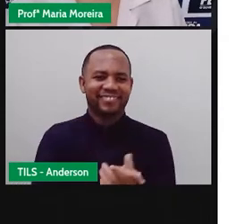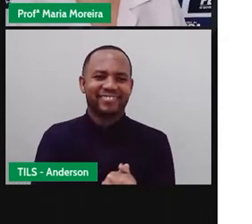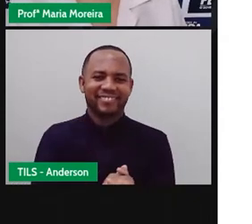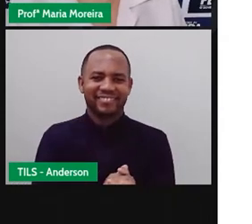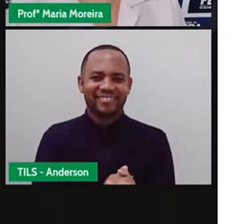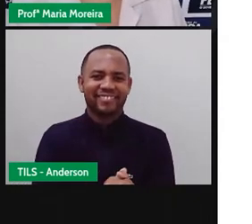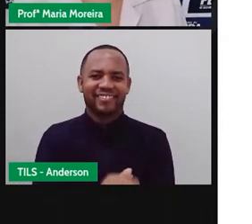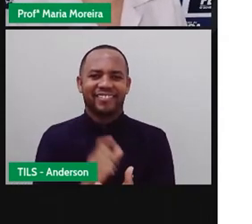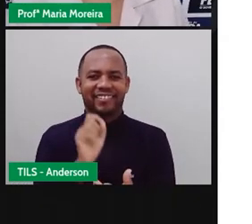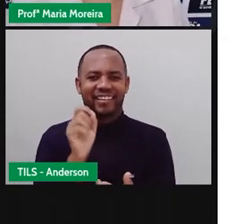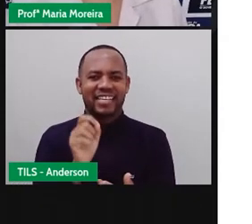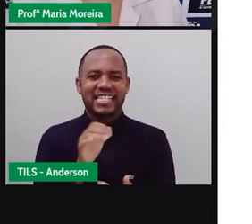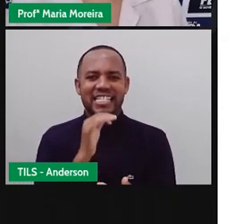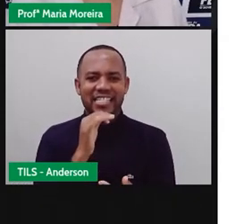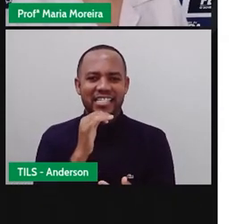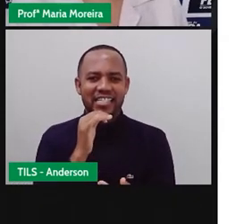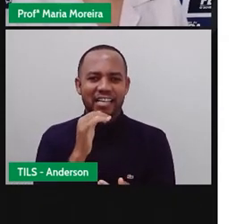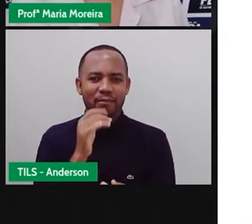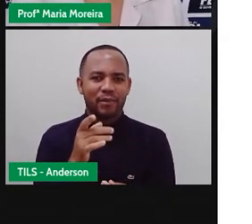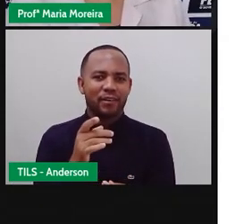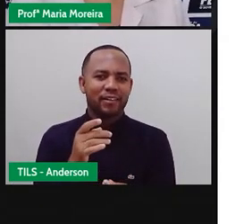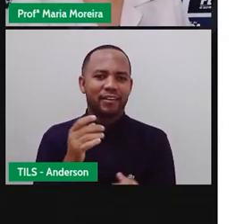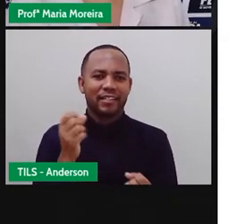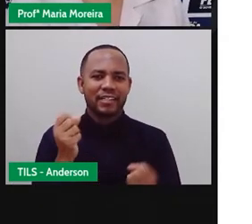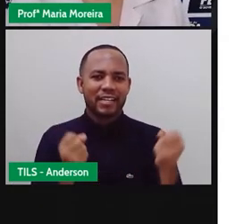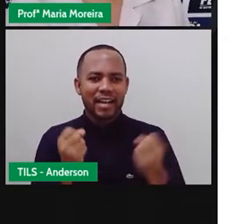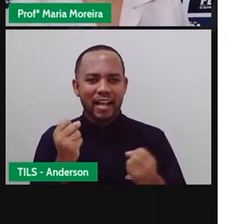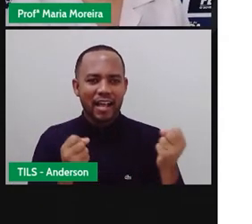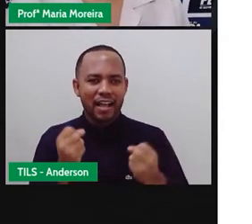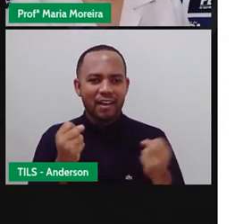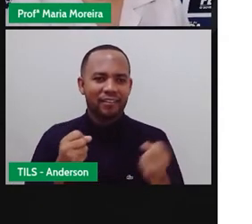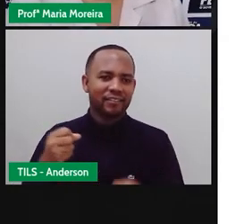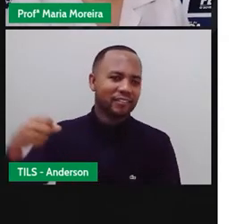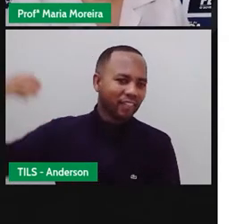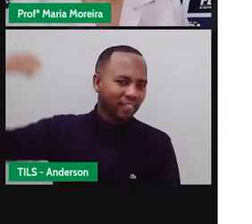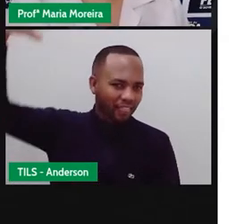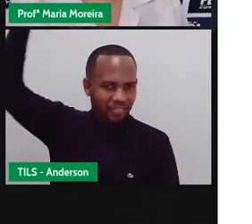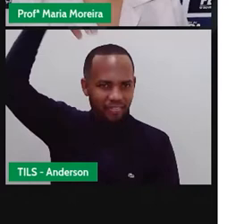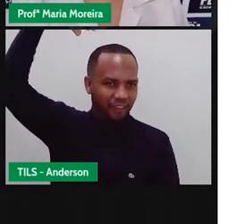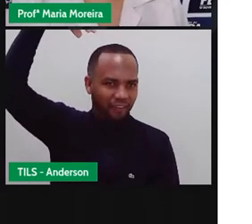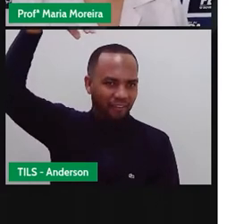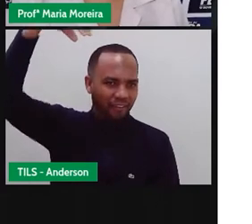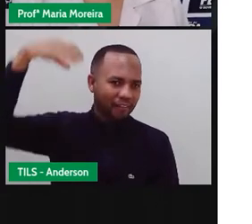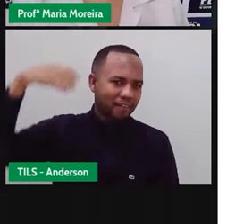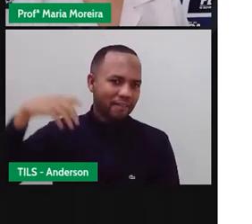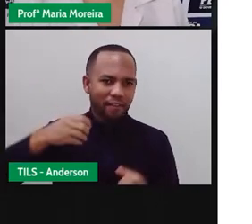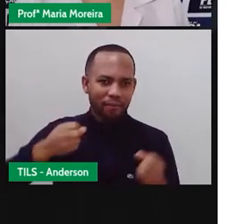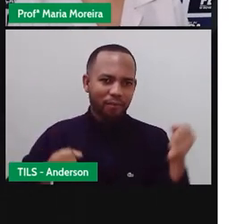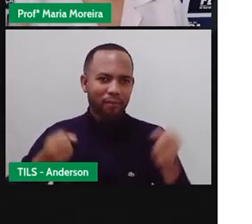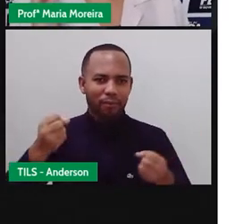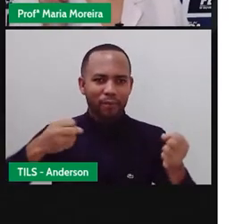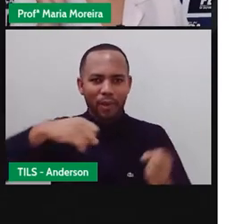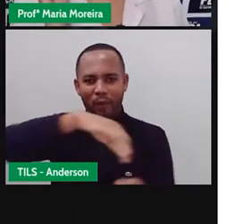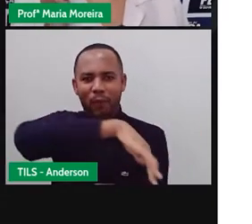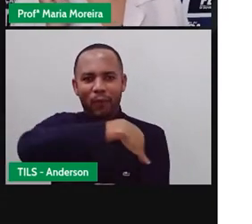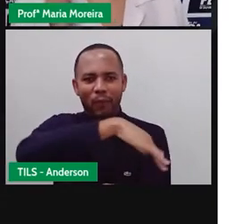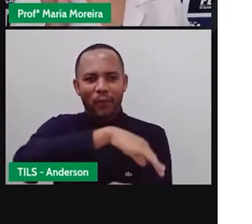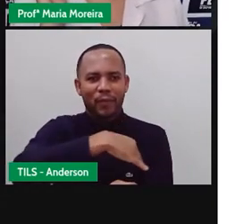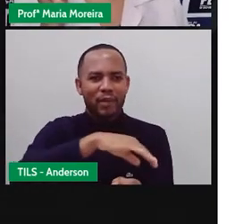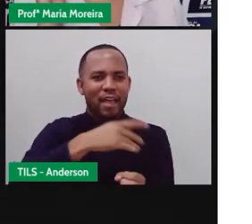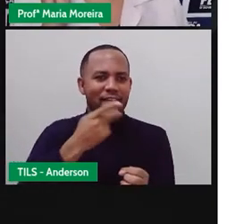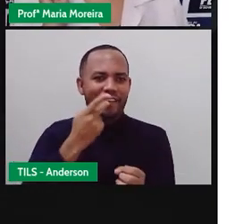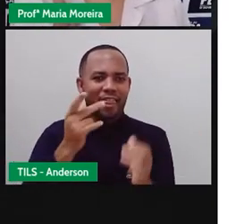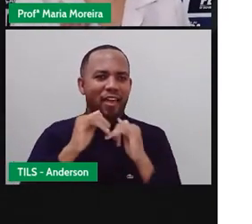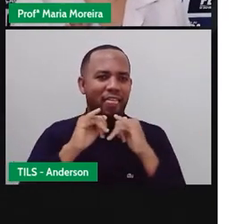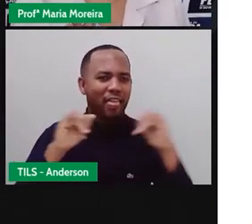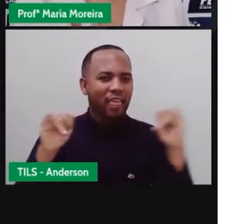ovo, ele é um carro de som um pouco disfarçado, porque ele tem uma caixa de som que fica aqui no topo e ele vai passando pelas ruas e ele vai o quê?